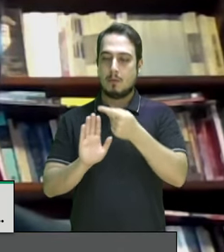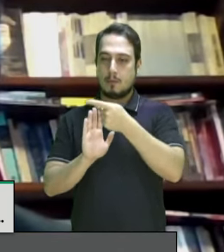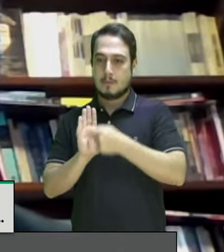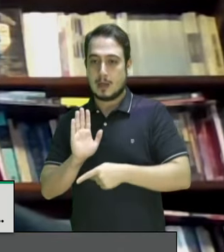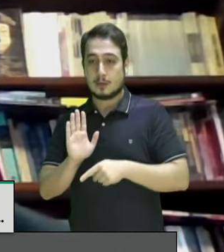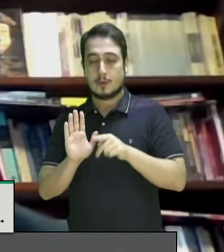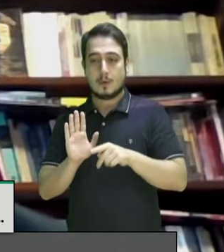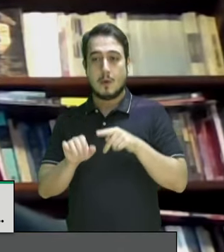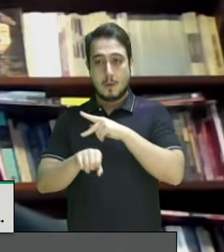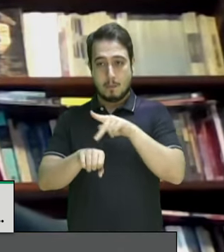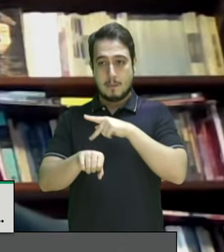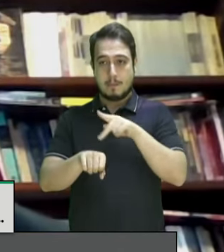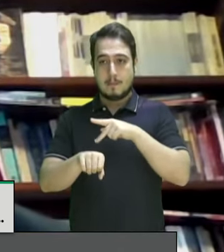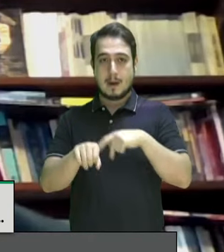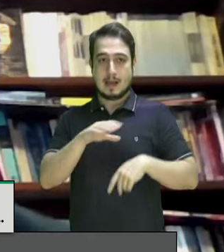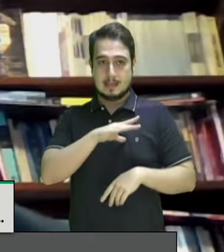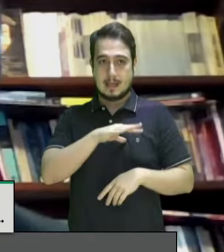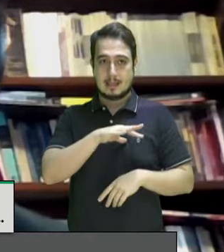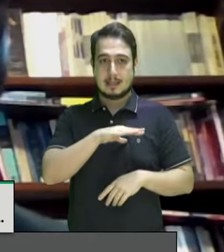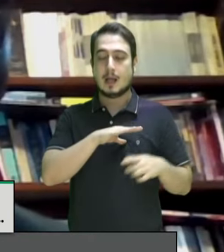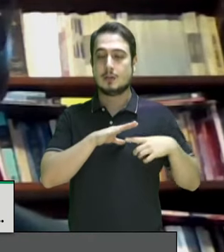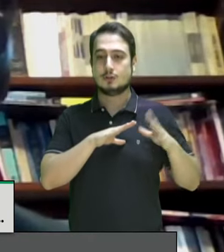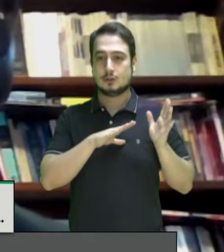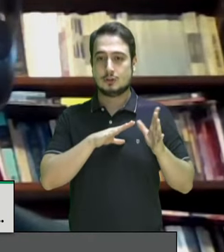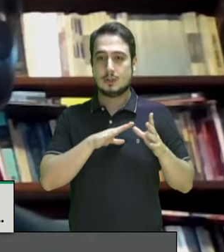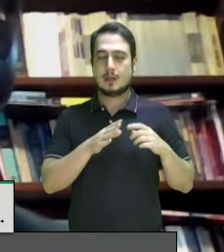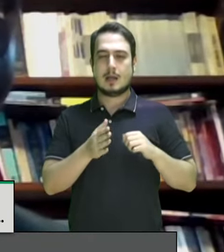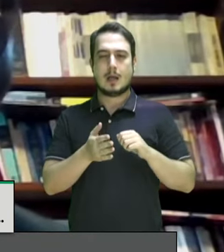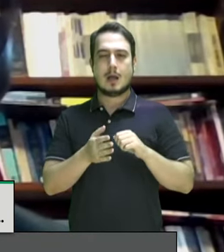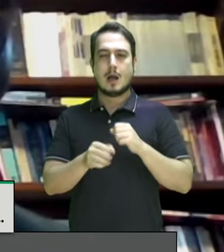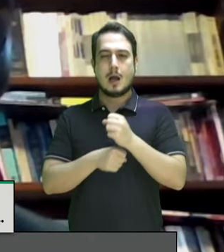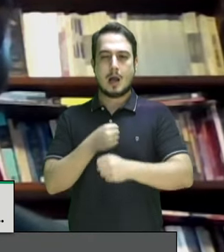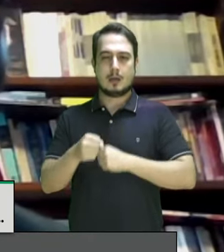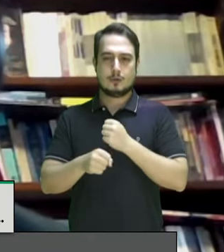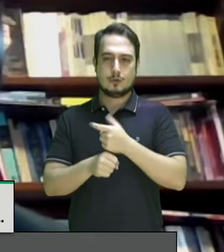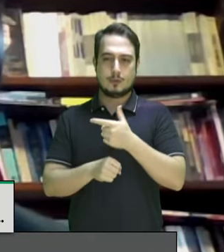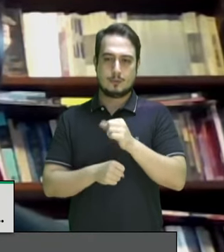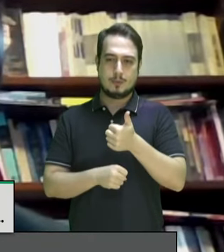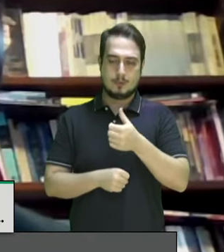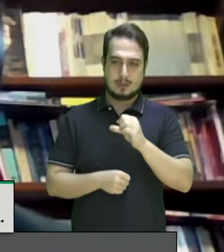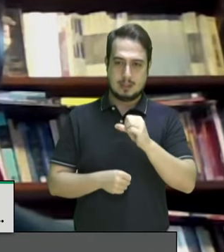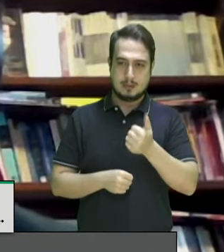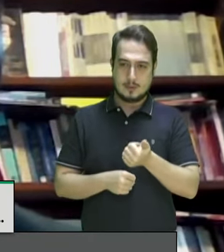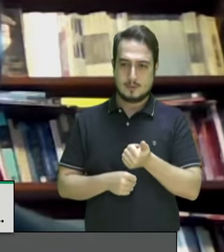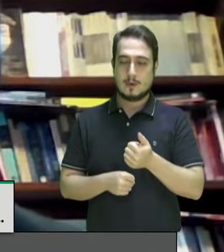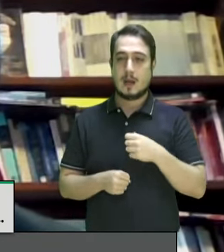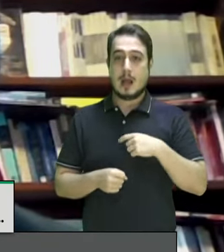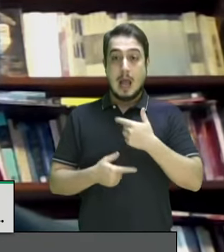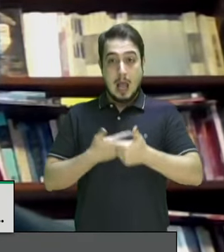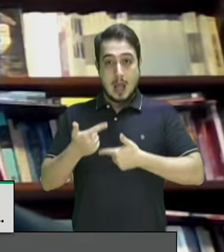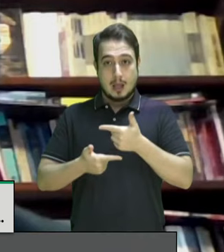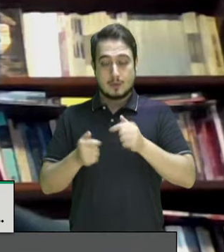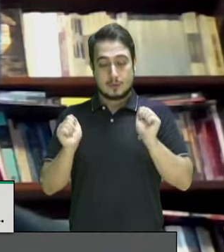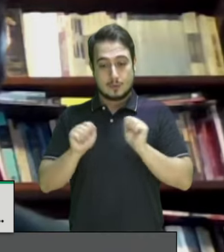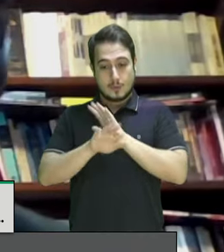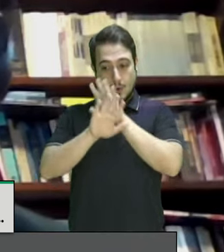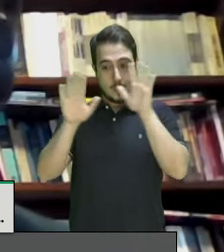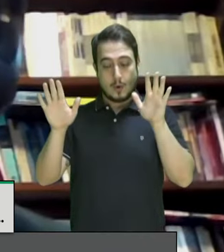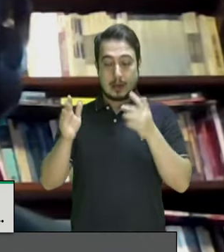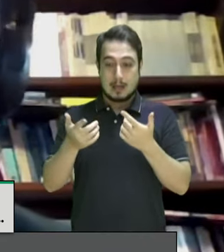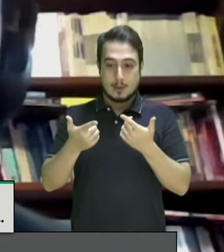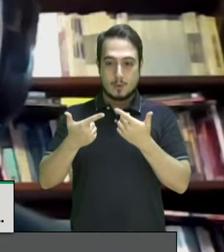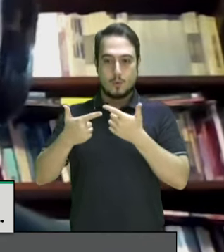Canadá construiu um plano de enfrentamento ao racismo de 2019 a 2022 com ações muito claras voltadas ao enfrentamento ao